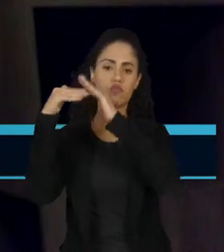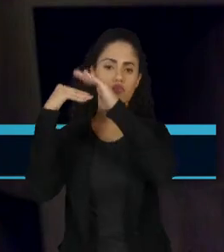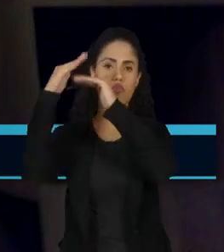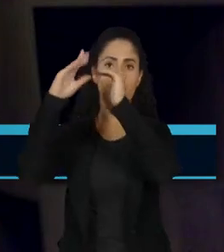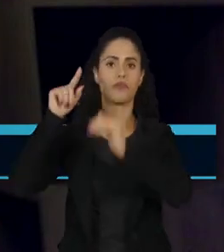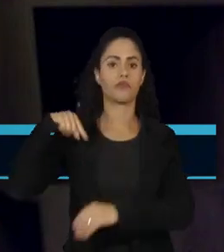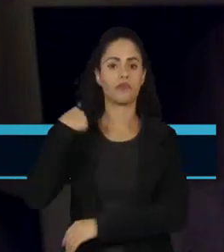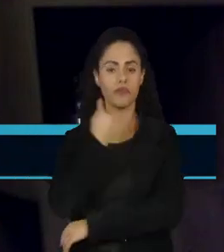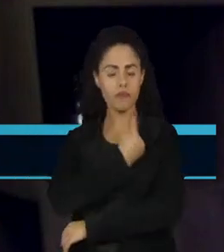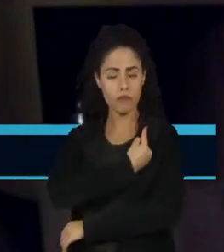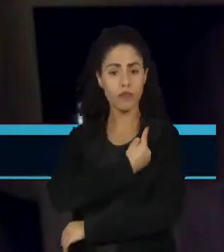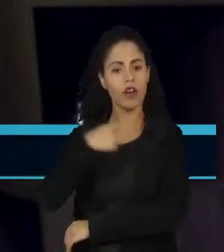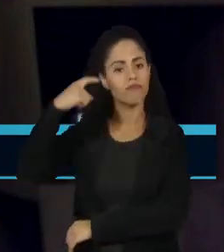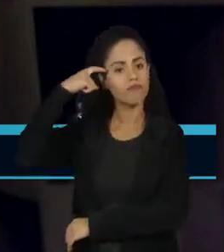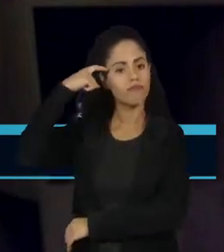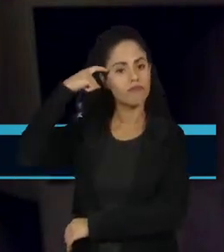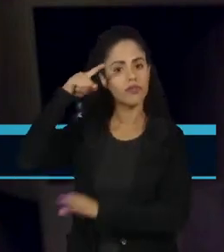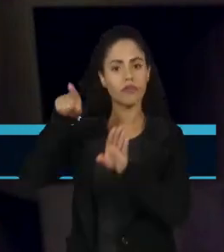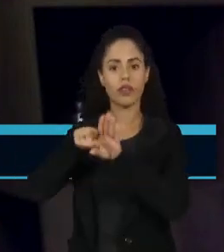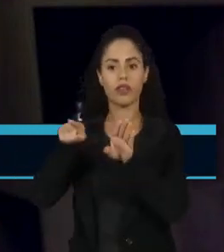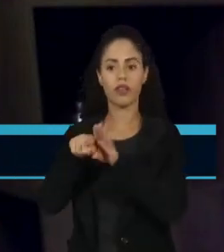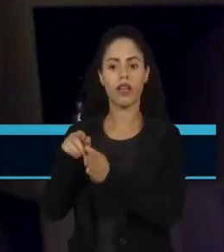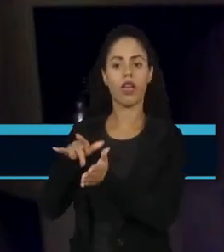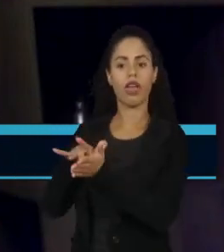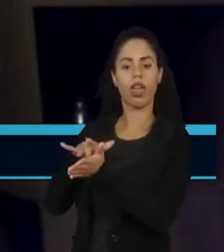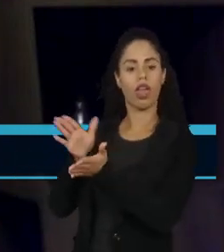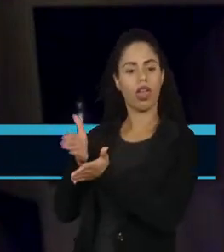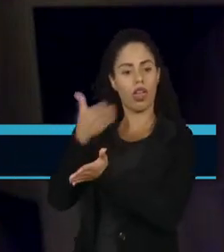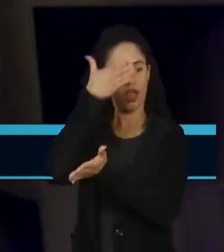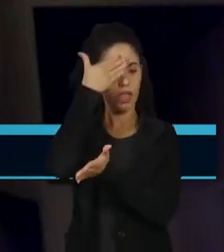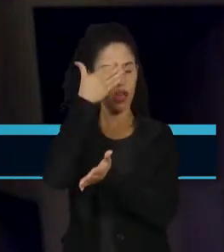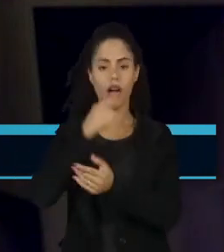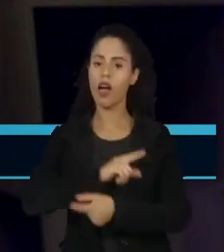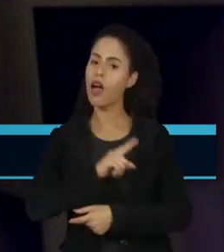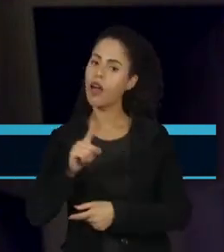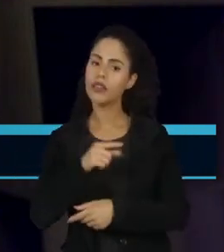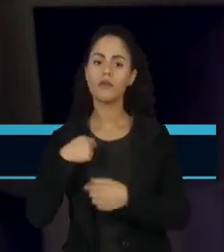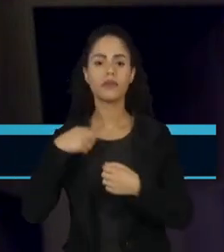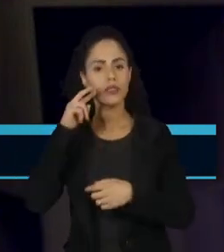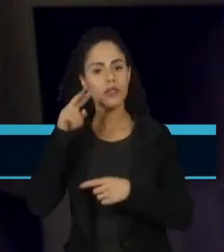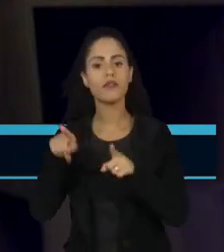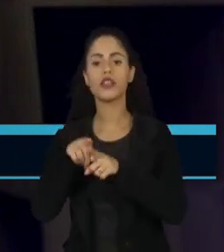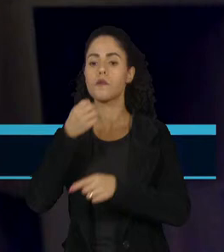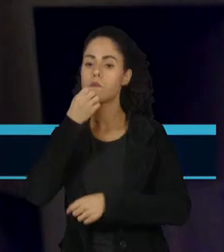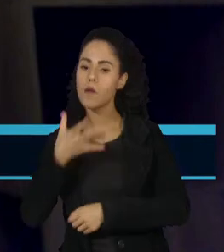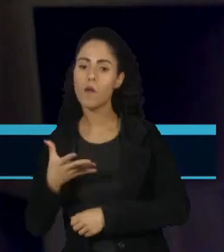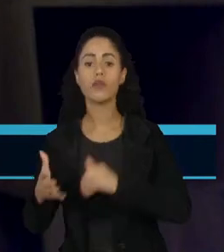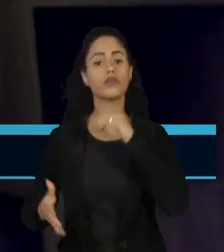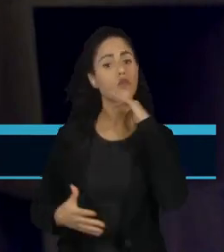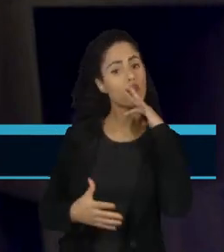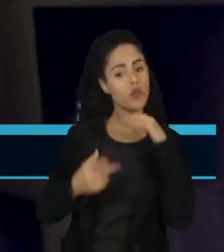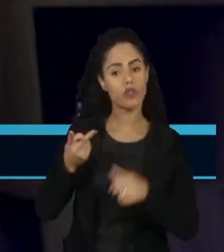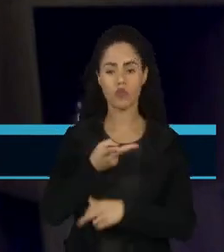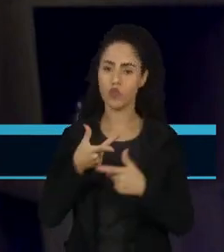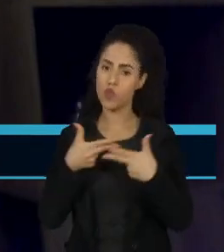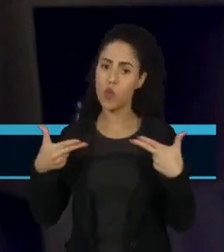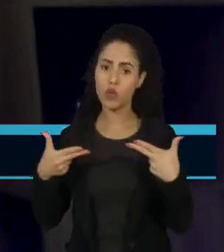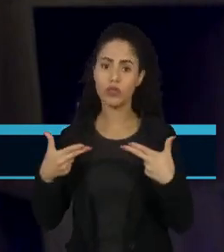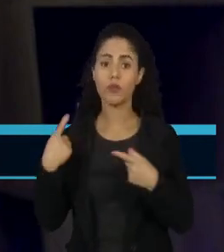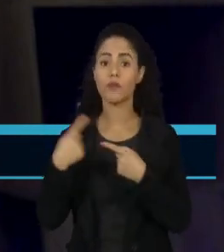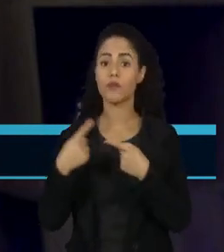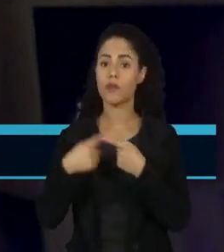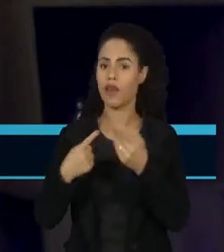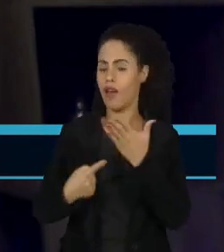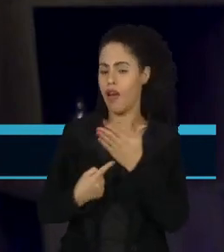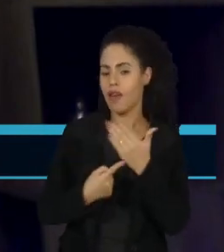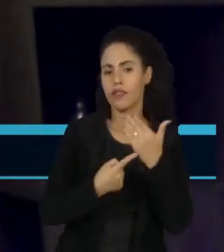a gente não pode nem fechar os olhos para os malefícios, nem fechar os olhos para os benefícios. Lembrando, tecnologia,